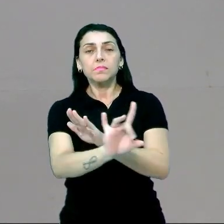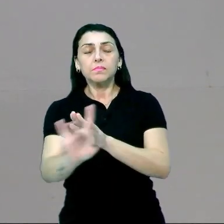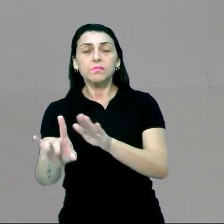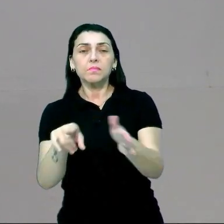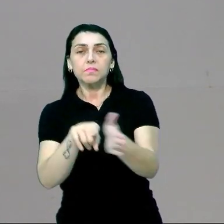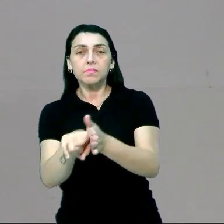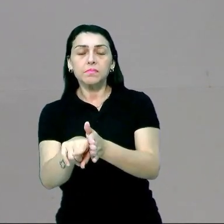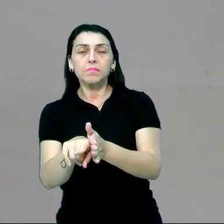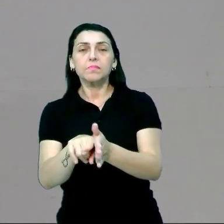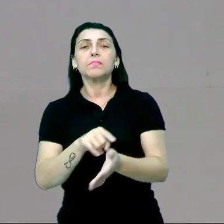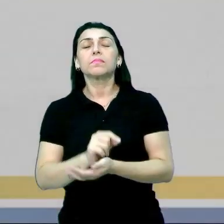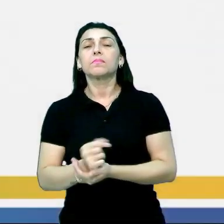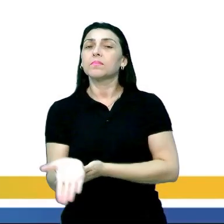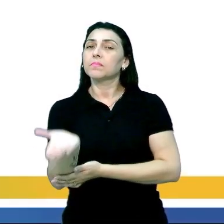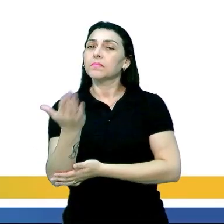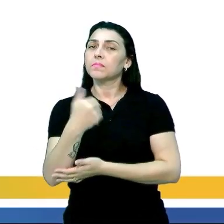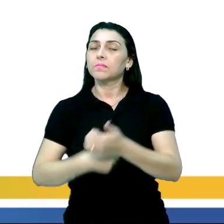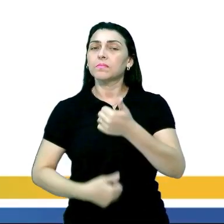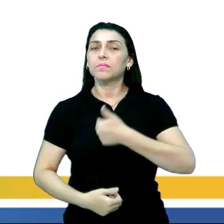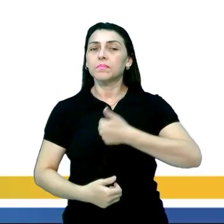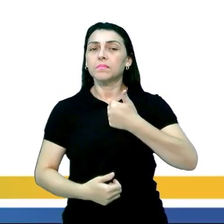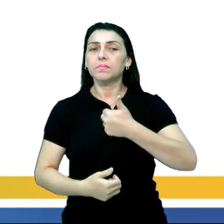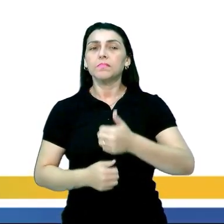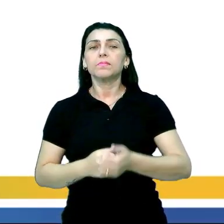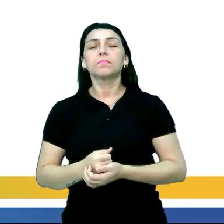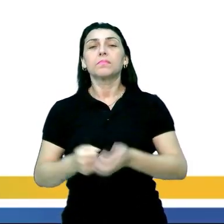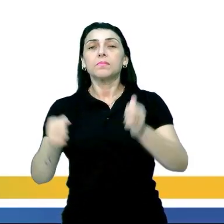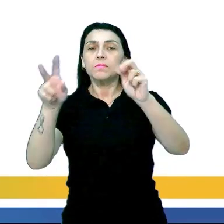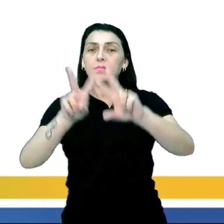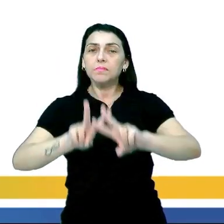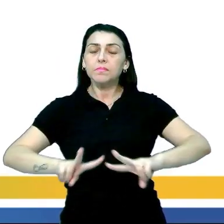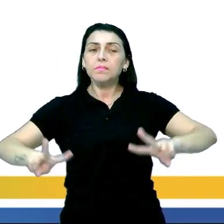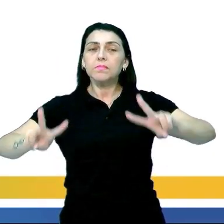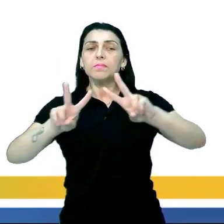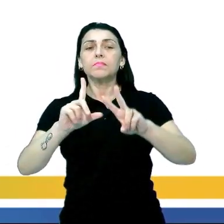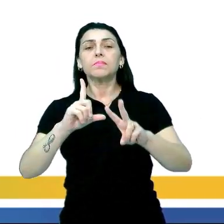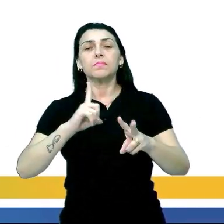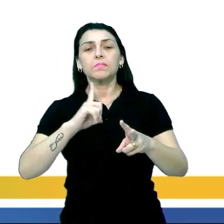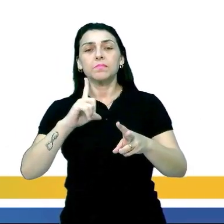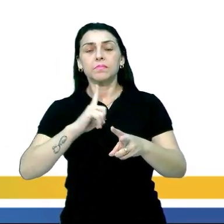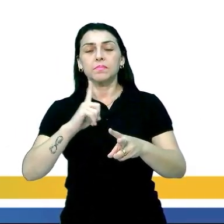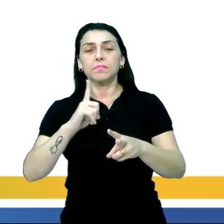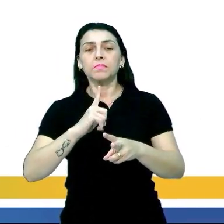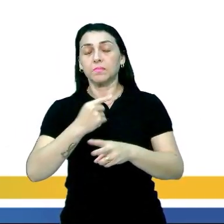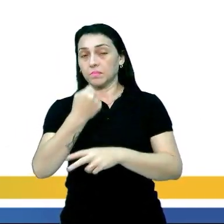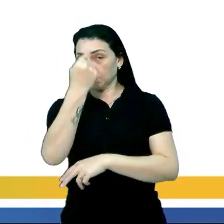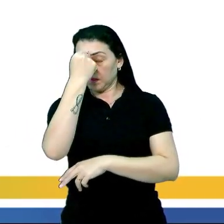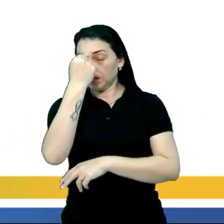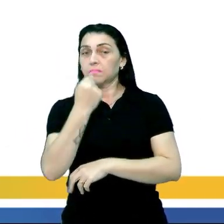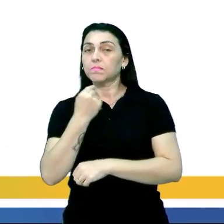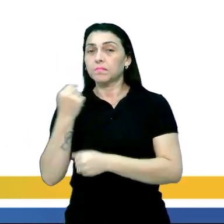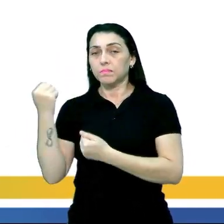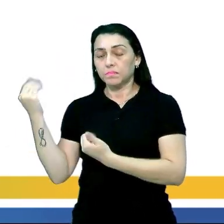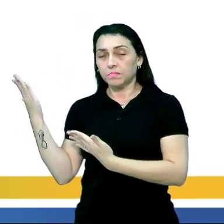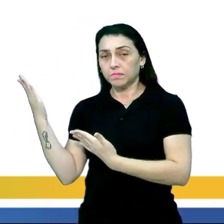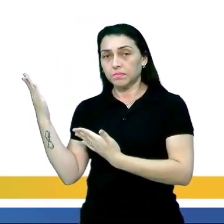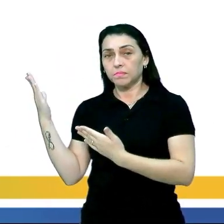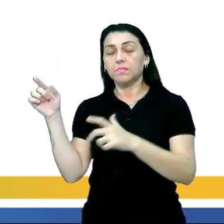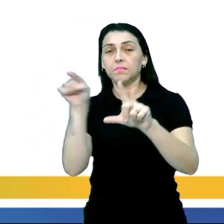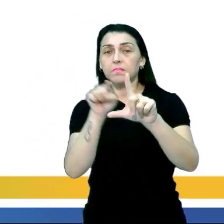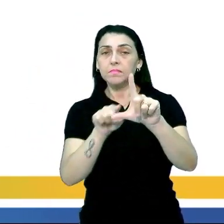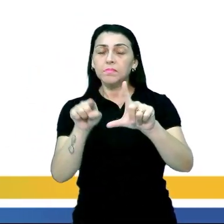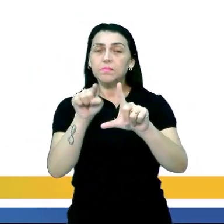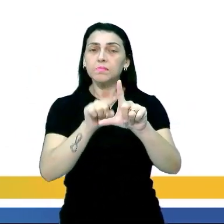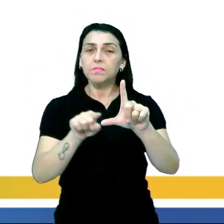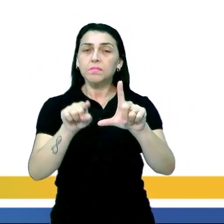uma dessas questões. Vamos para a primeira? Visualize em tela, temos aí inclusive uma imagem em animação